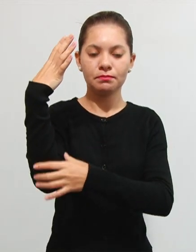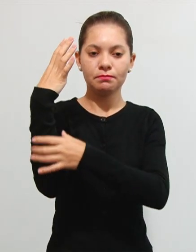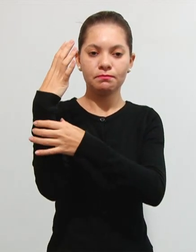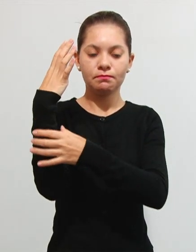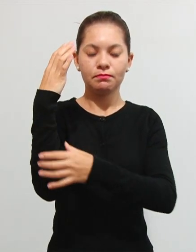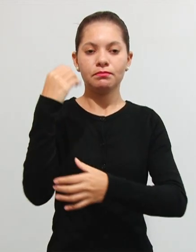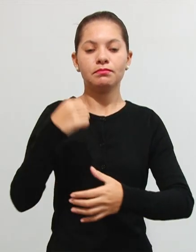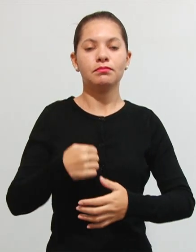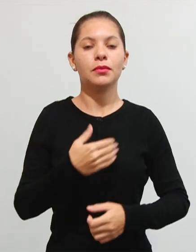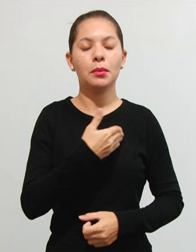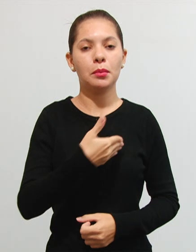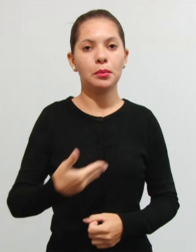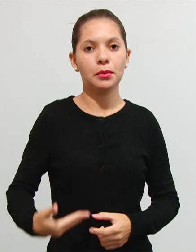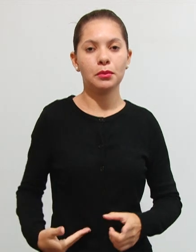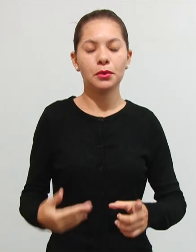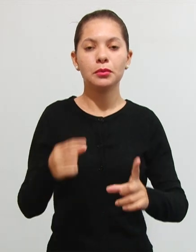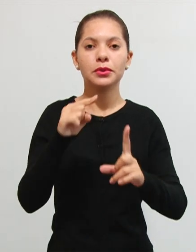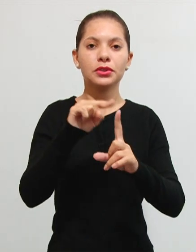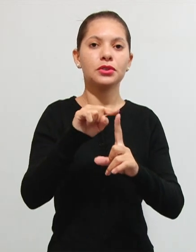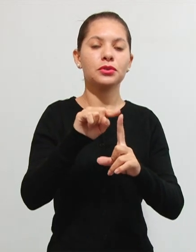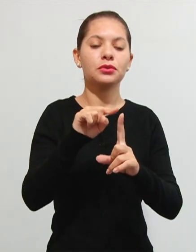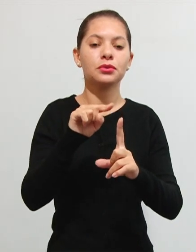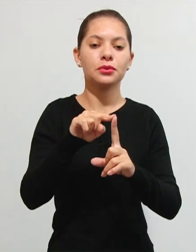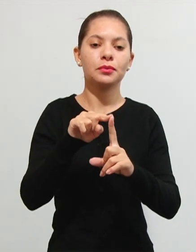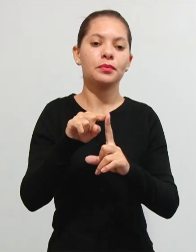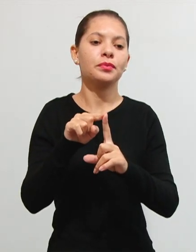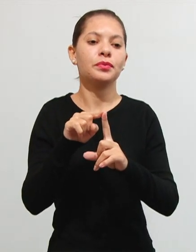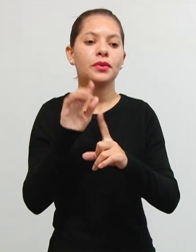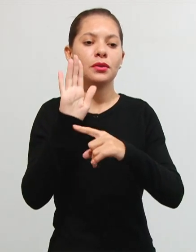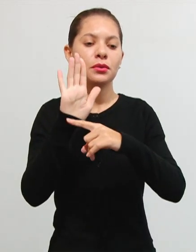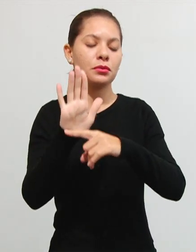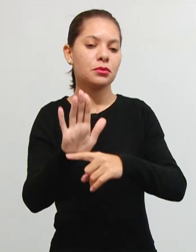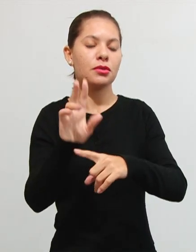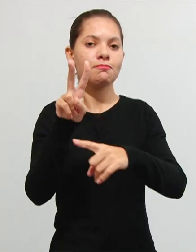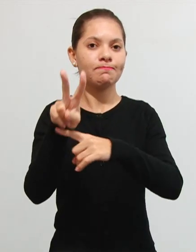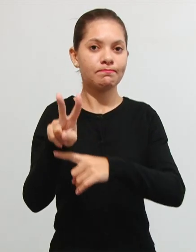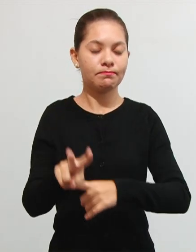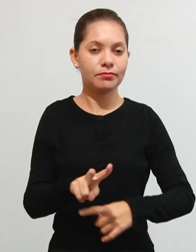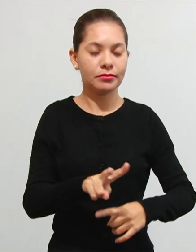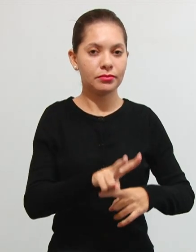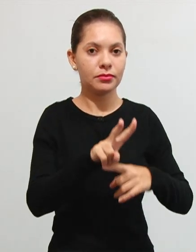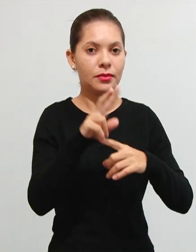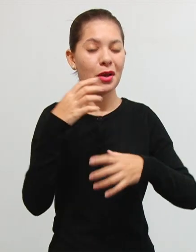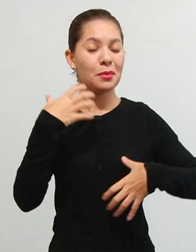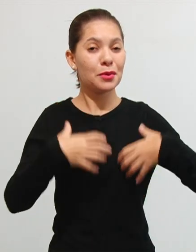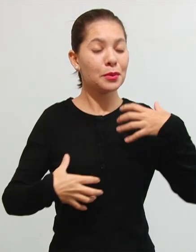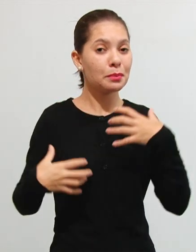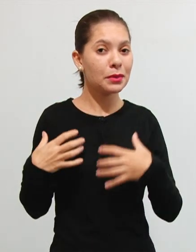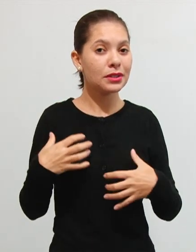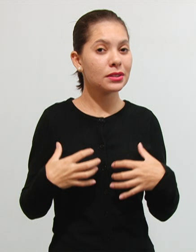né a sua finalidade seria predominantemente extrafiscal que a maior preocupação